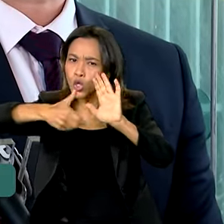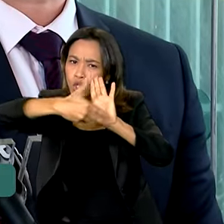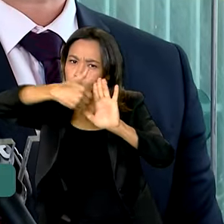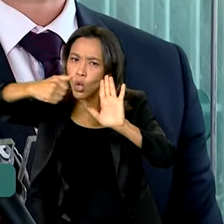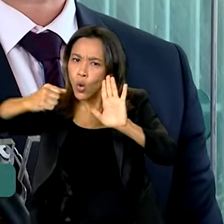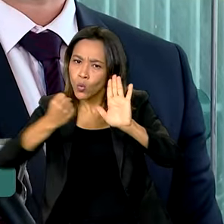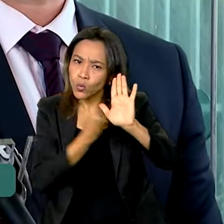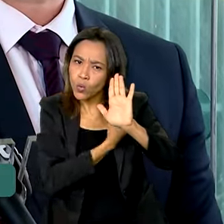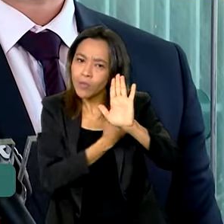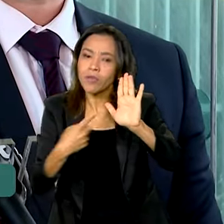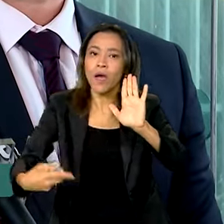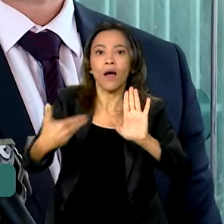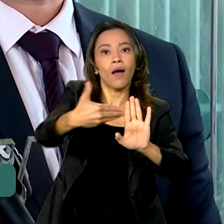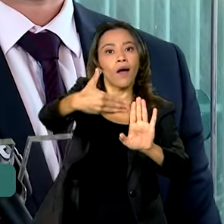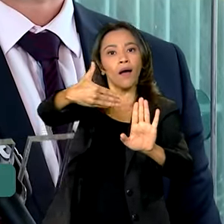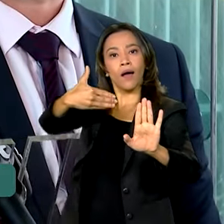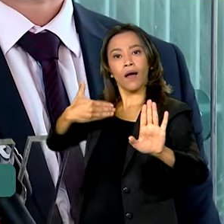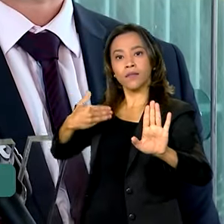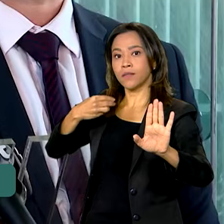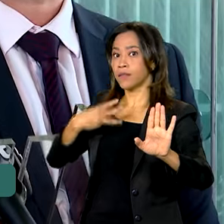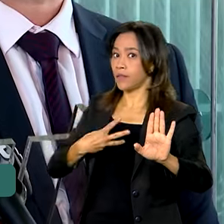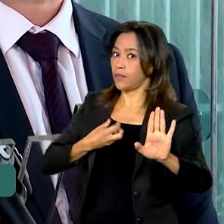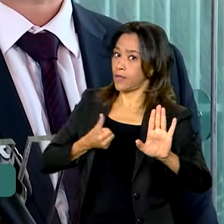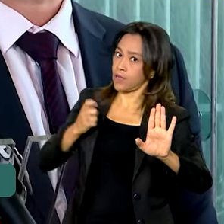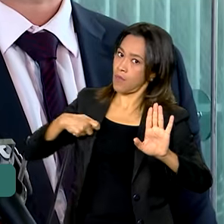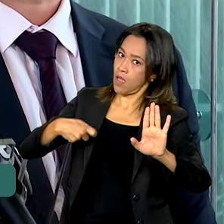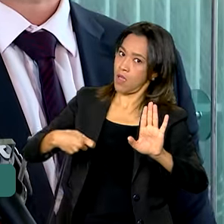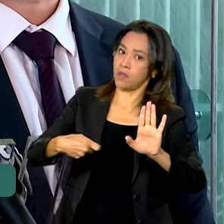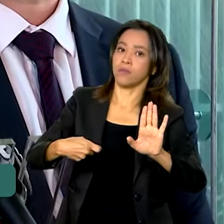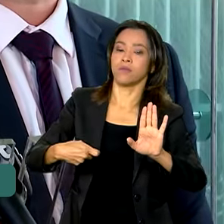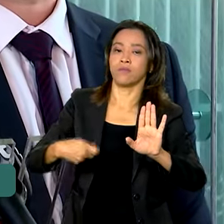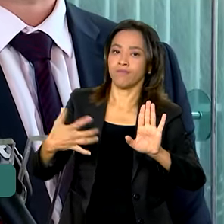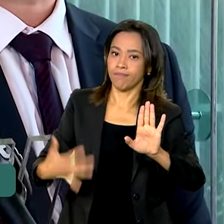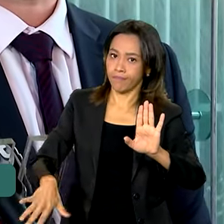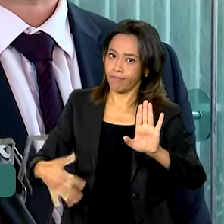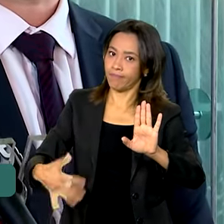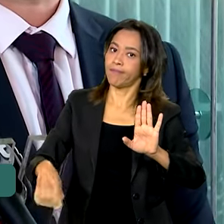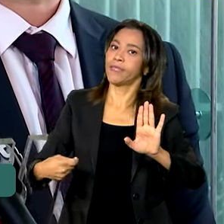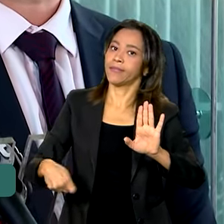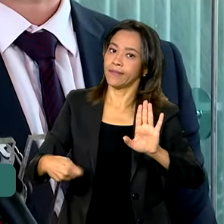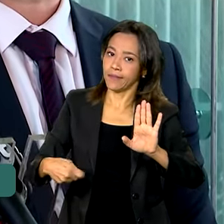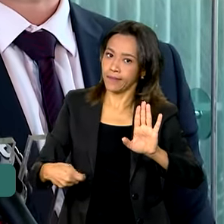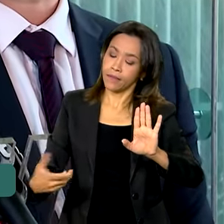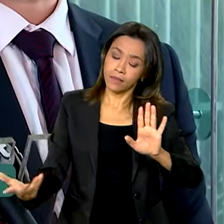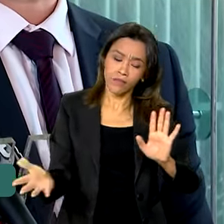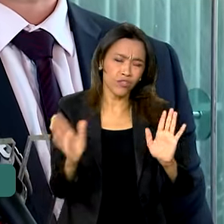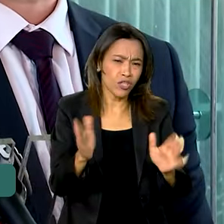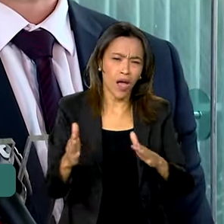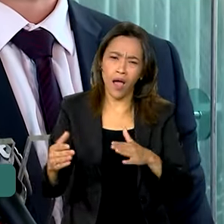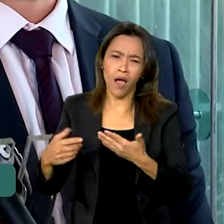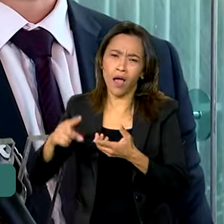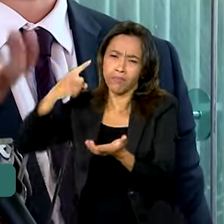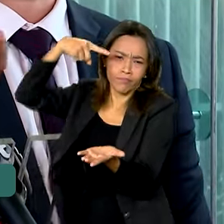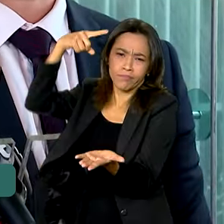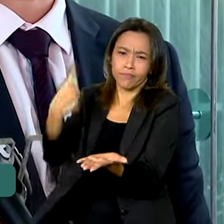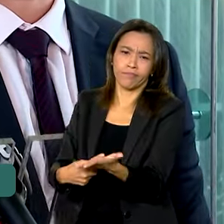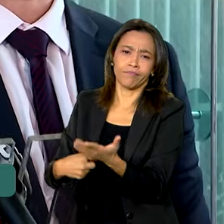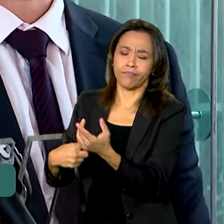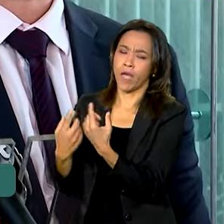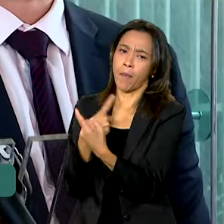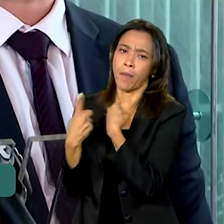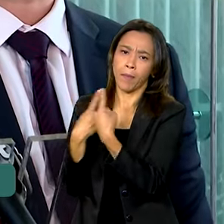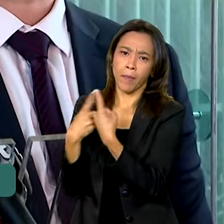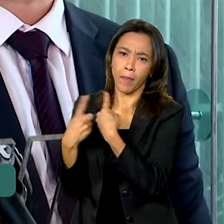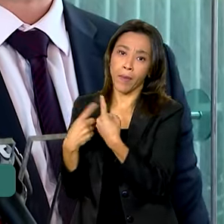com antecedência mínima de 36 meses. Ou seja, a questão está absolutamente consolidada e eu acredito que o arcabouço